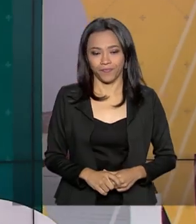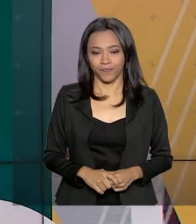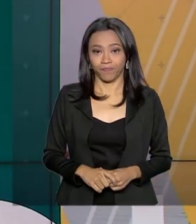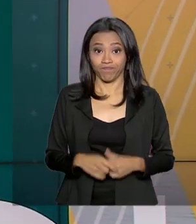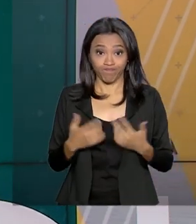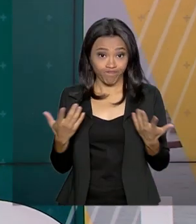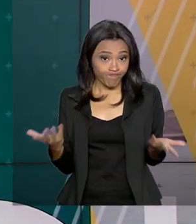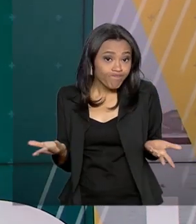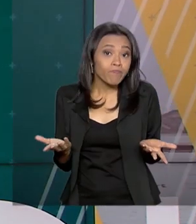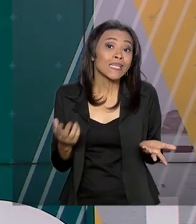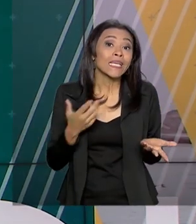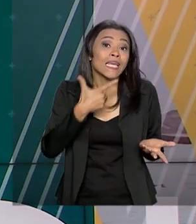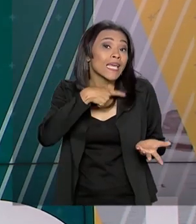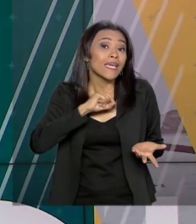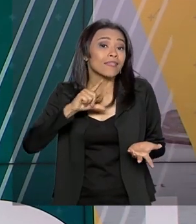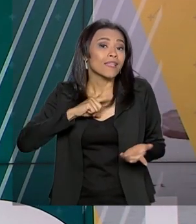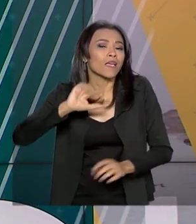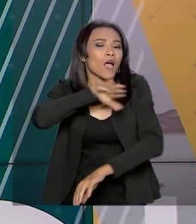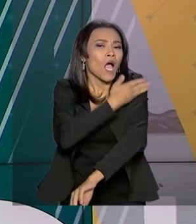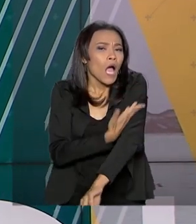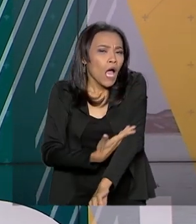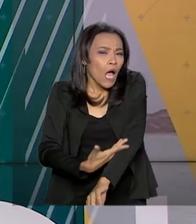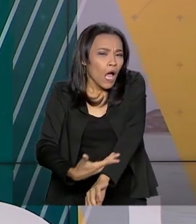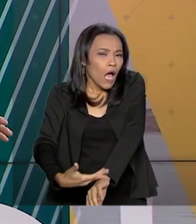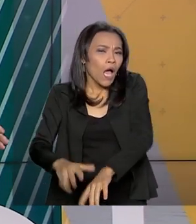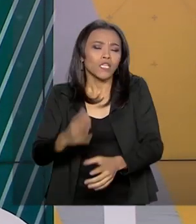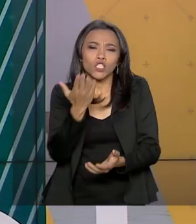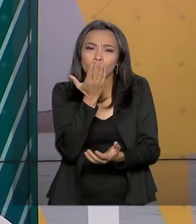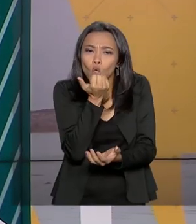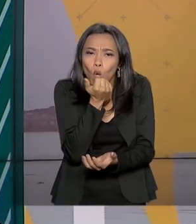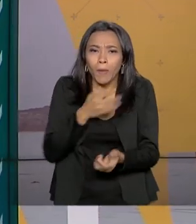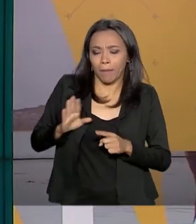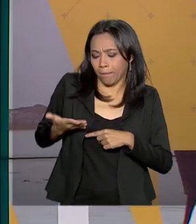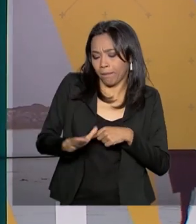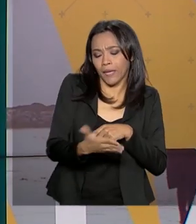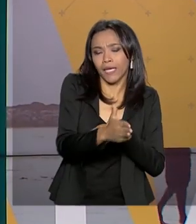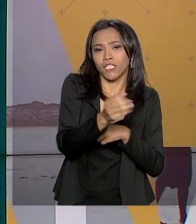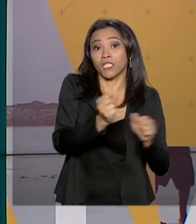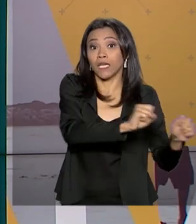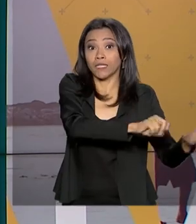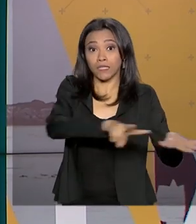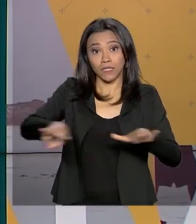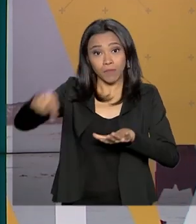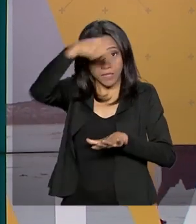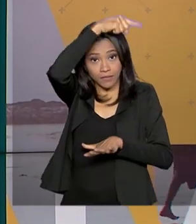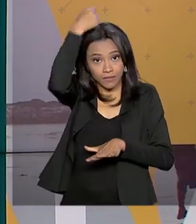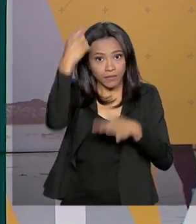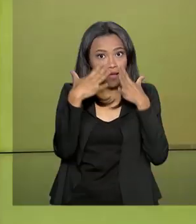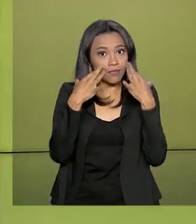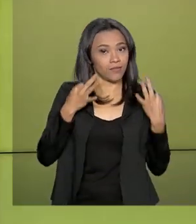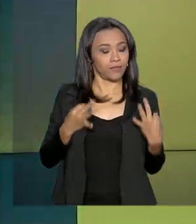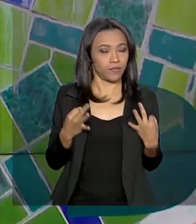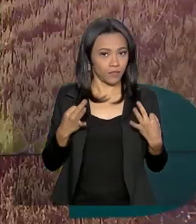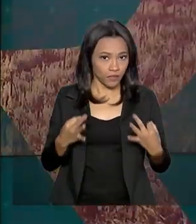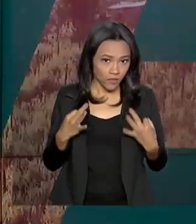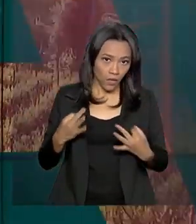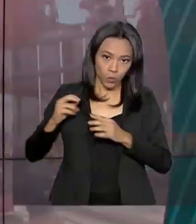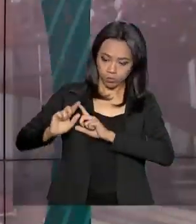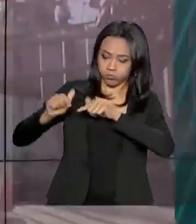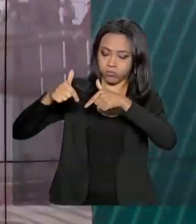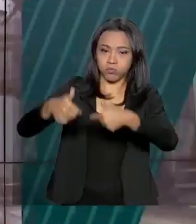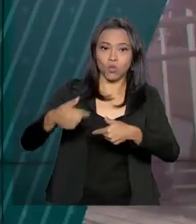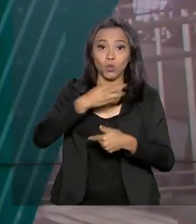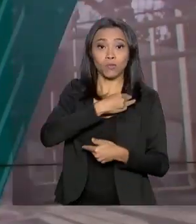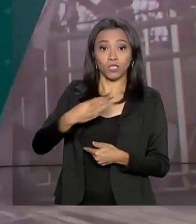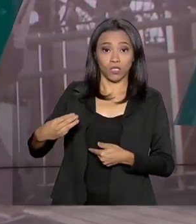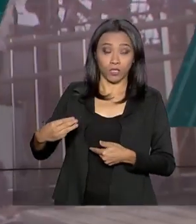Bem, para quem tem o hábito de manter a tradição de comer peixe na Semana Santa, atenção! Uma operação do Ministério da Agricultura